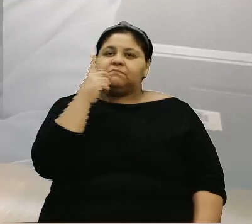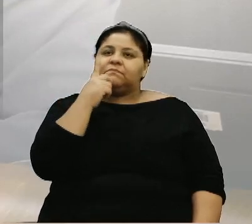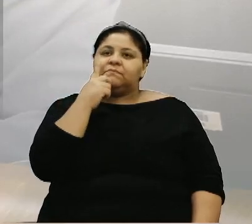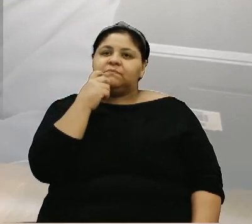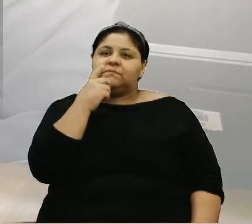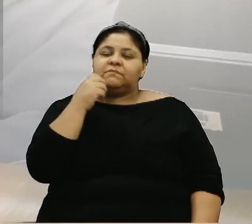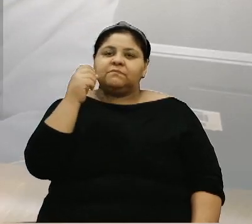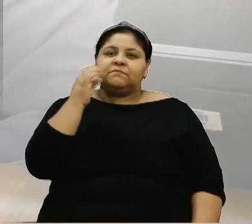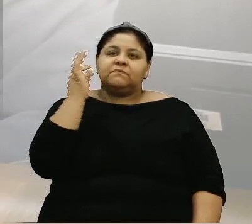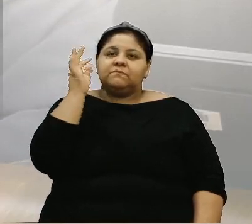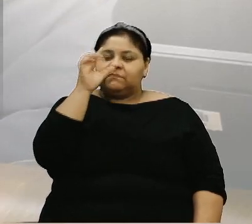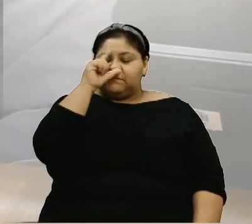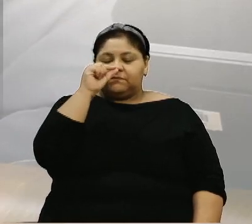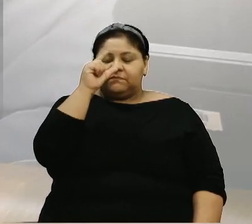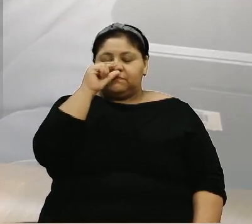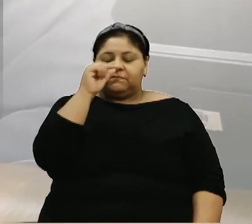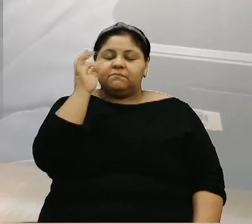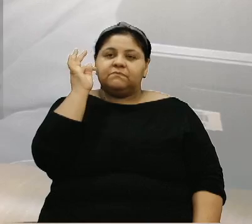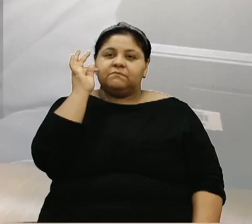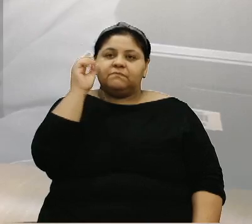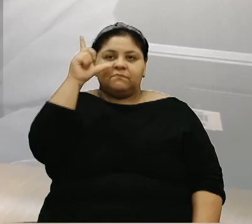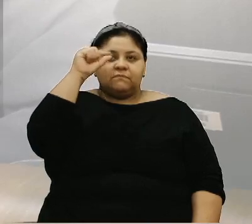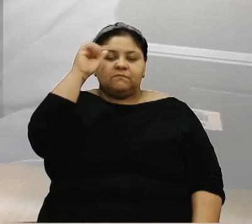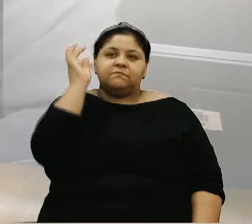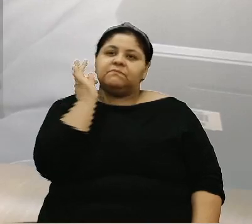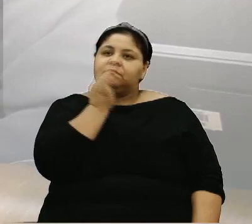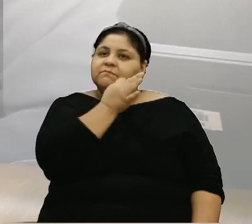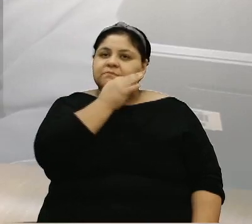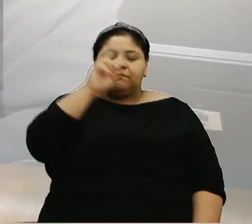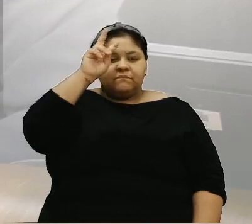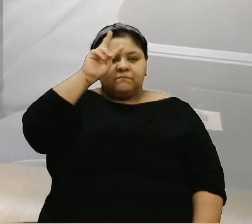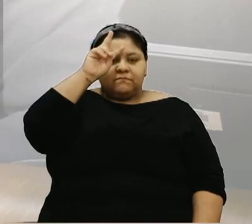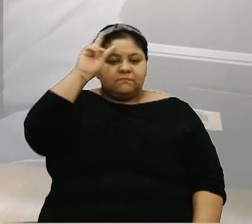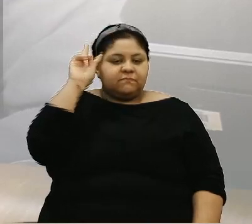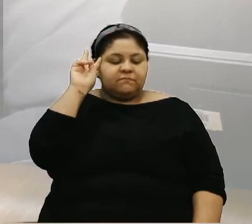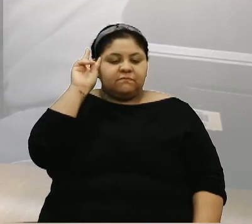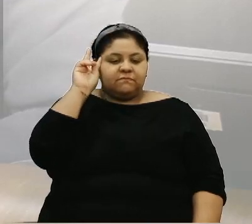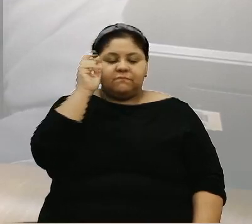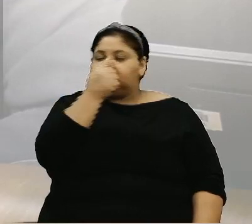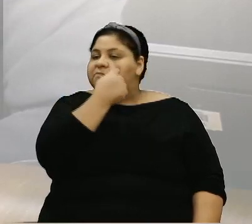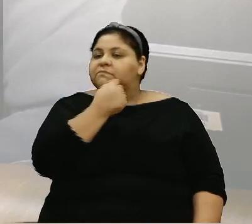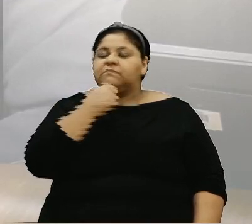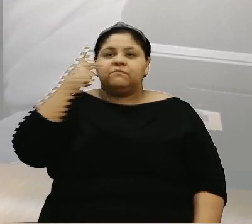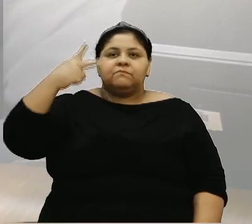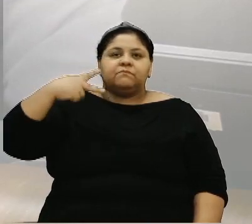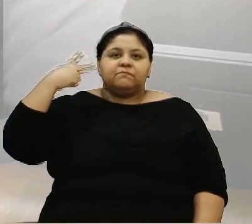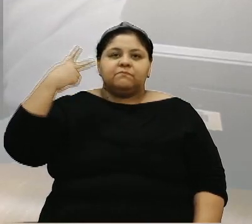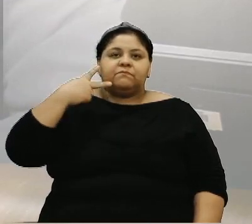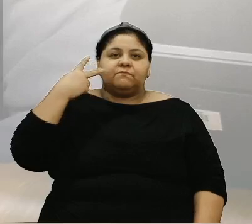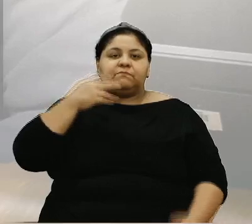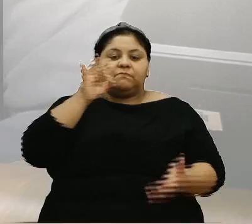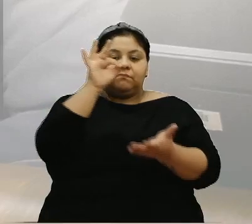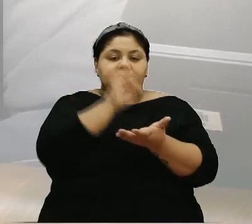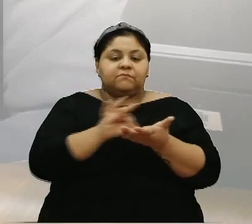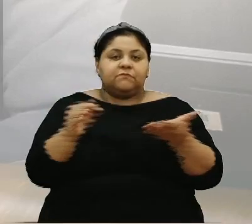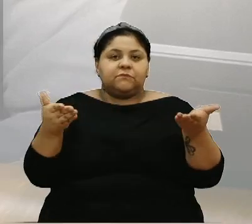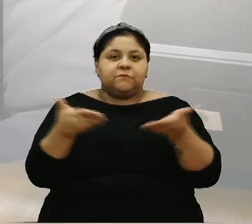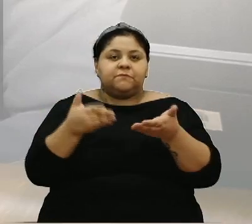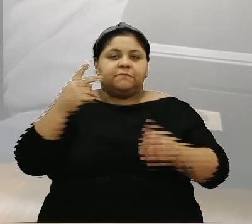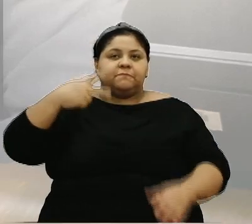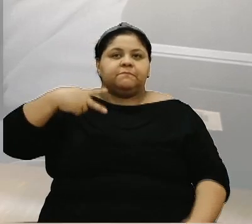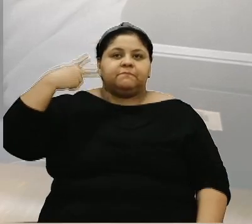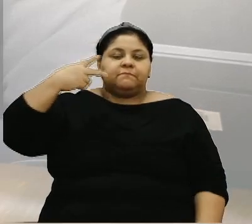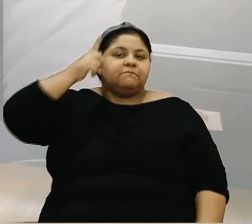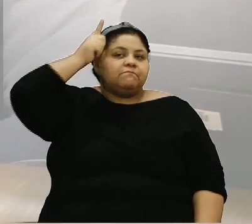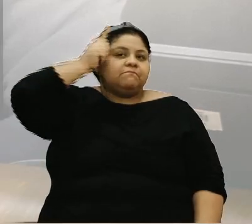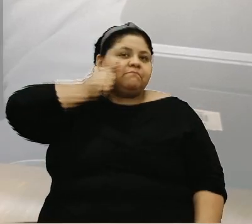Rose Frigeri, Sandro Fontenel, Iscalco, Tatiane Friço, Velocino Es e Wagner Petrine. Vereadores inscritos no grande expediente, vereador Lucas